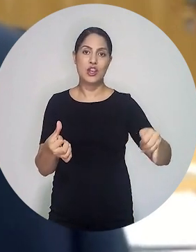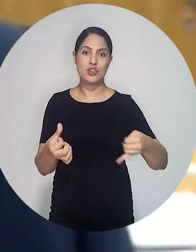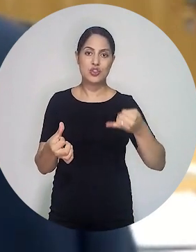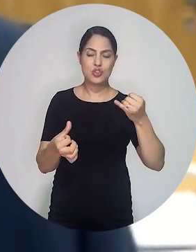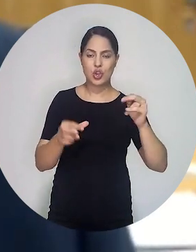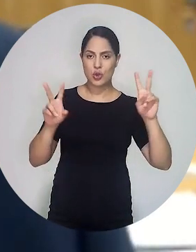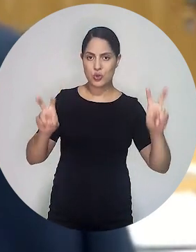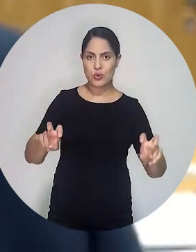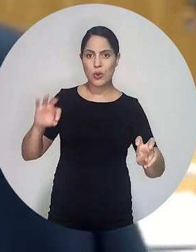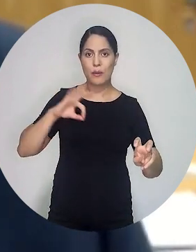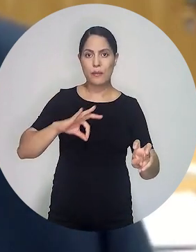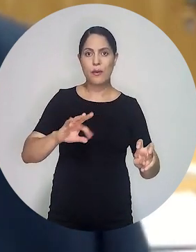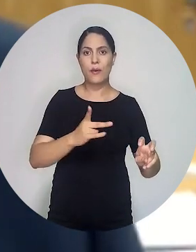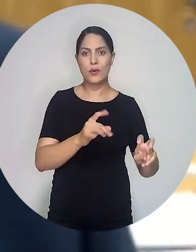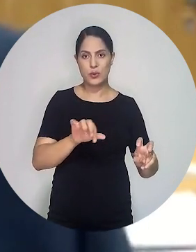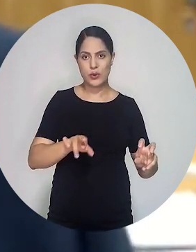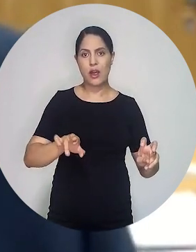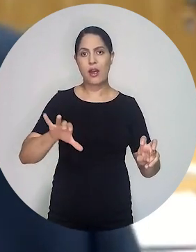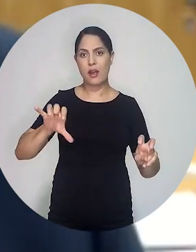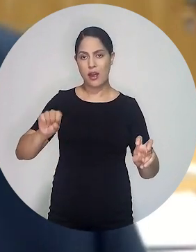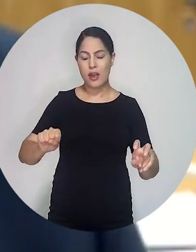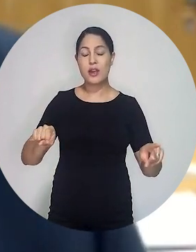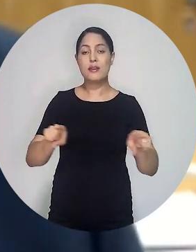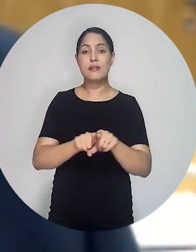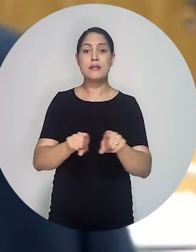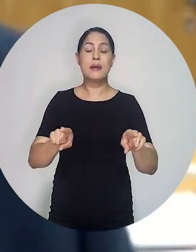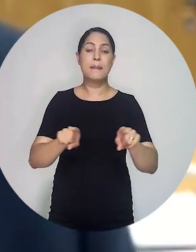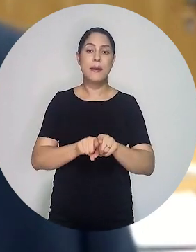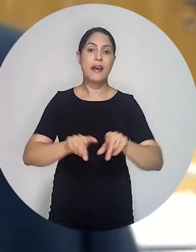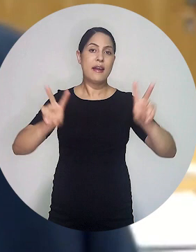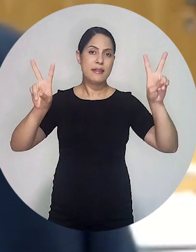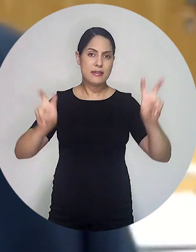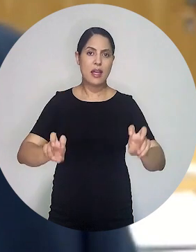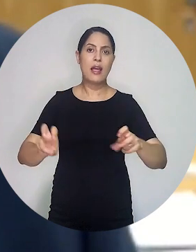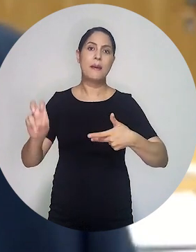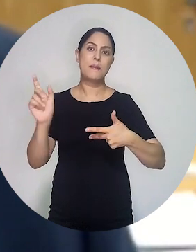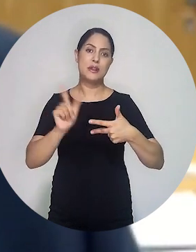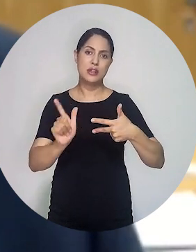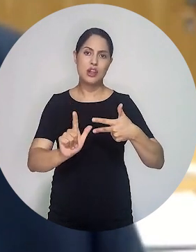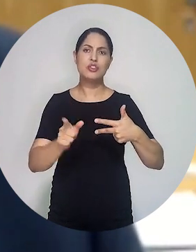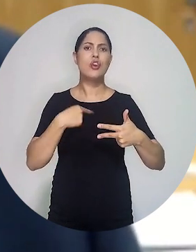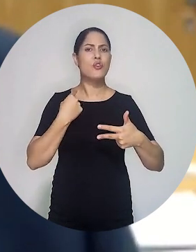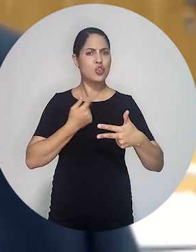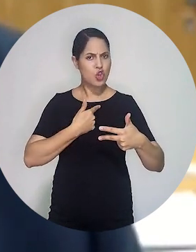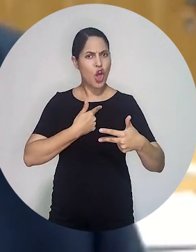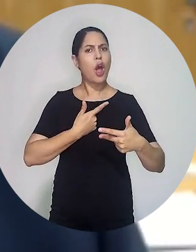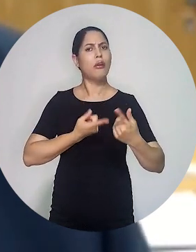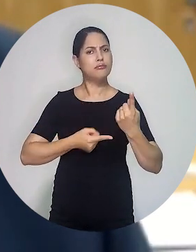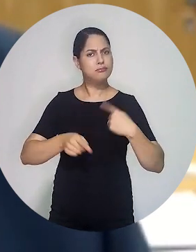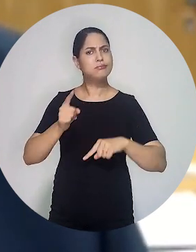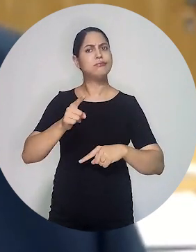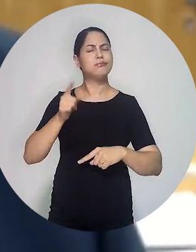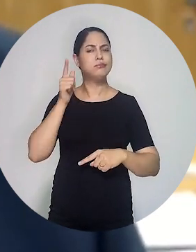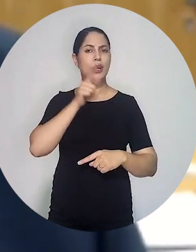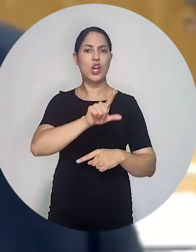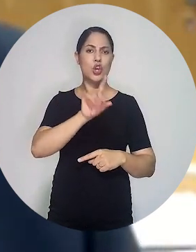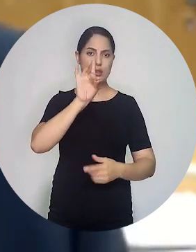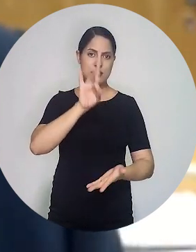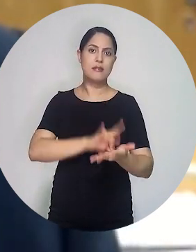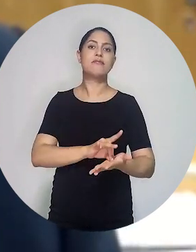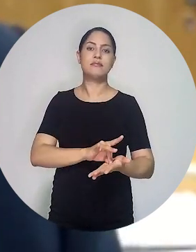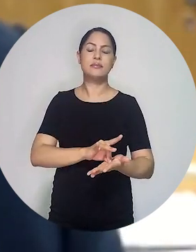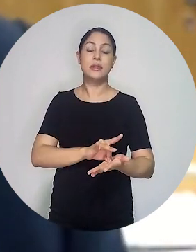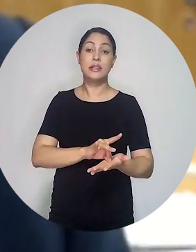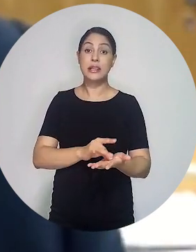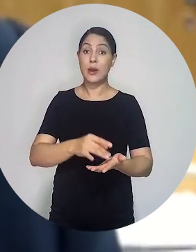STJ. Somado a isso, avançamos ainda nas pautas legislativas, e já tive